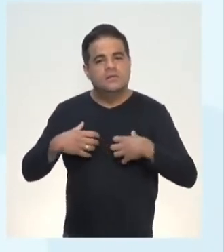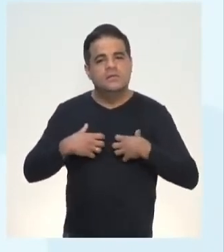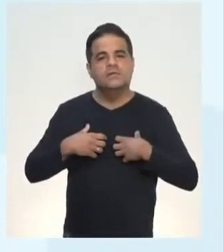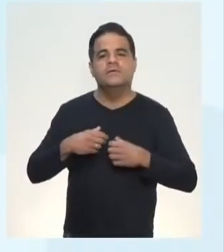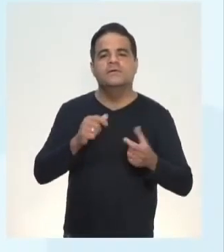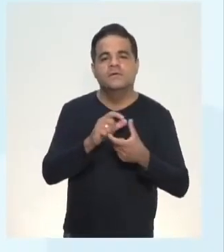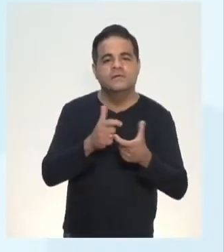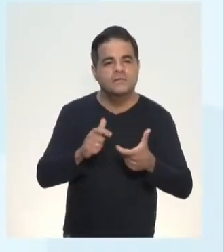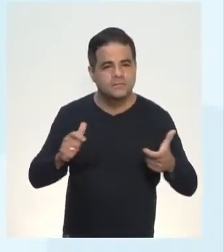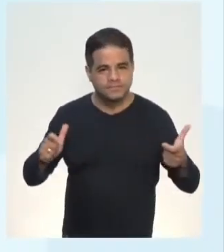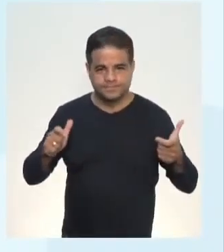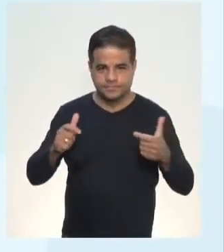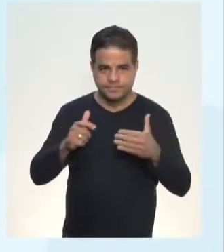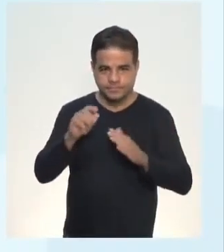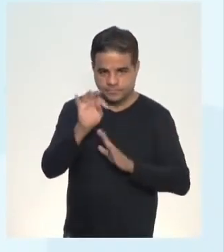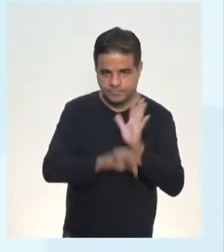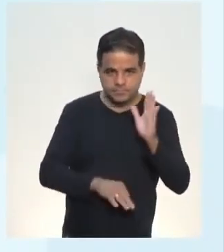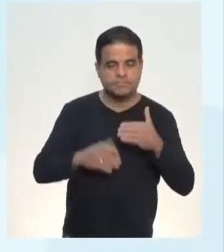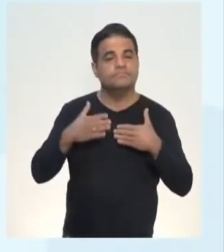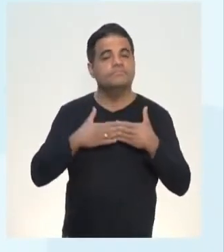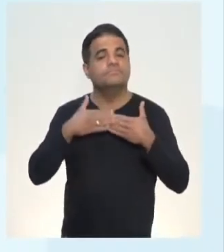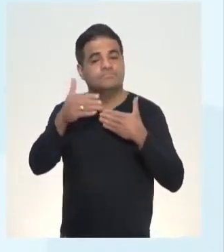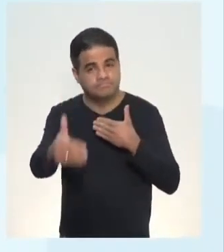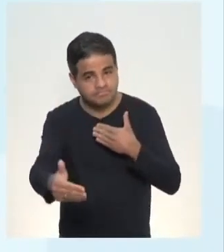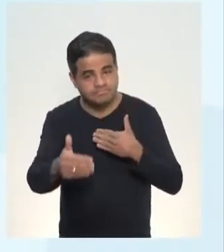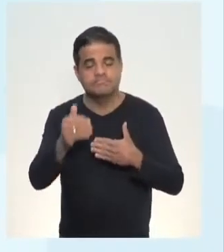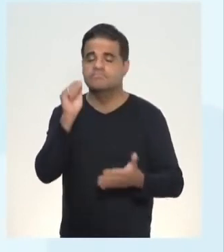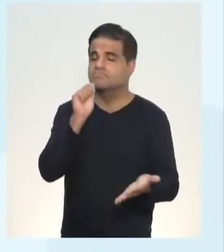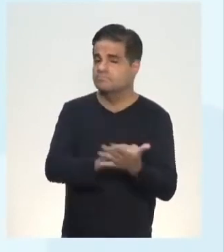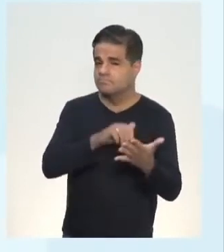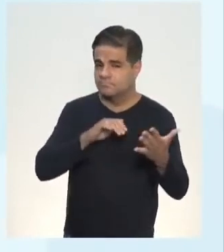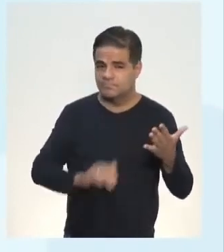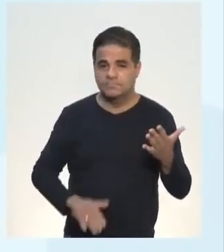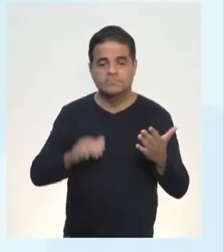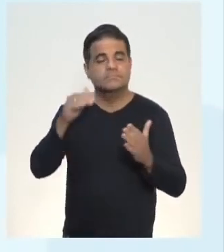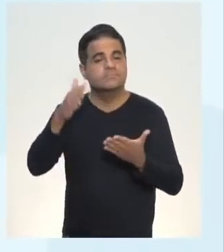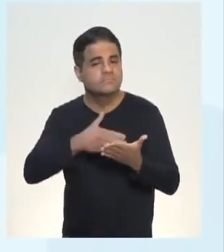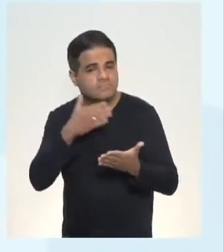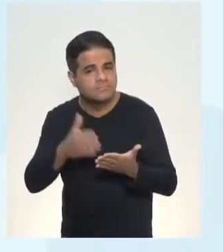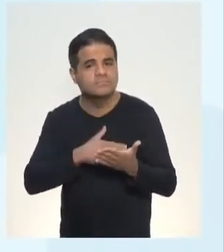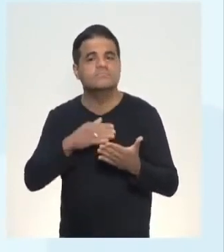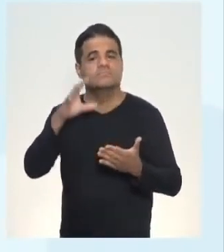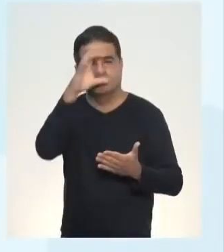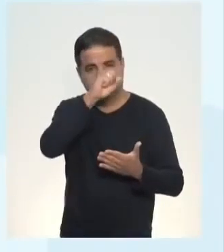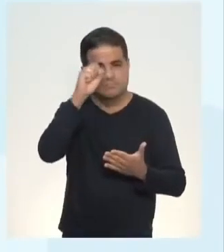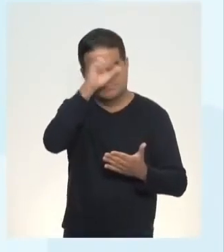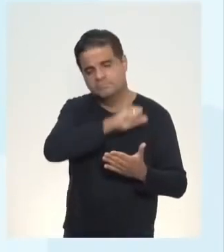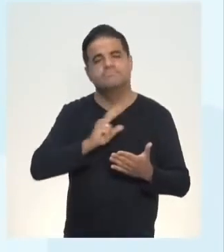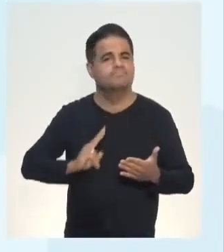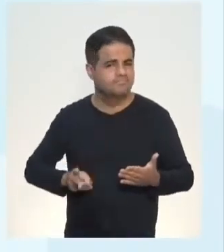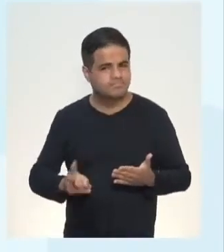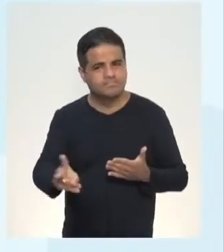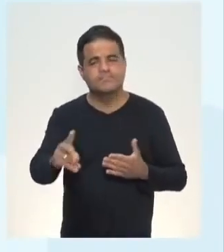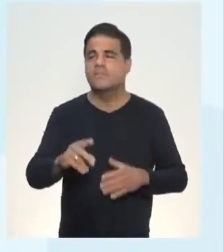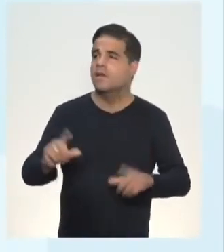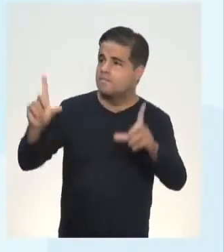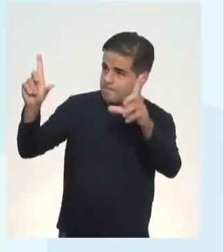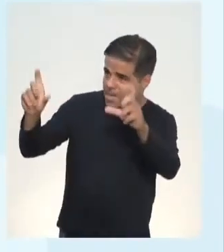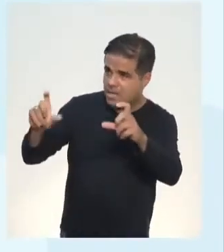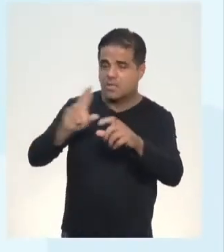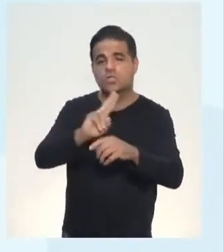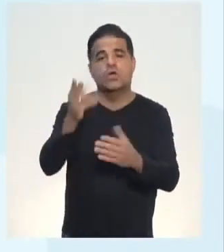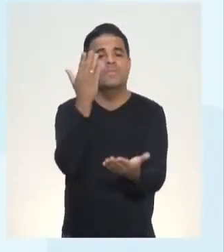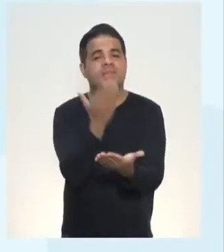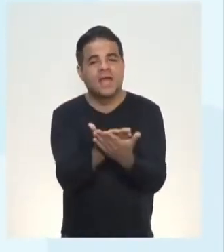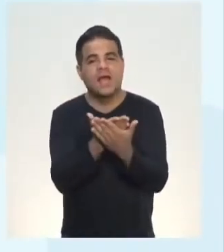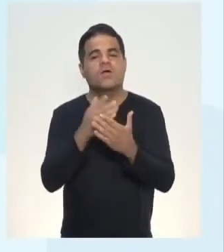estruturação dos textos a partir das atividades do caderno do aluno a aprender sempre, a habilidade de dar um print na tela, o nome da aula,